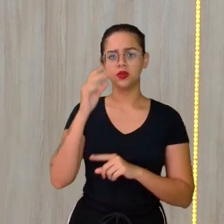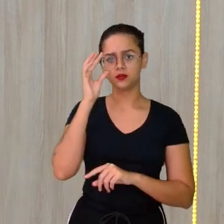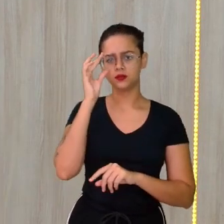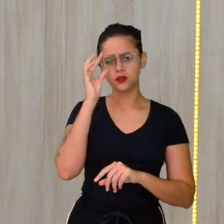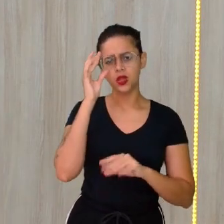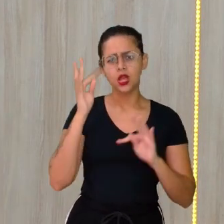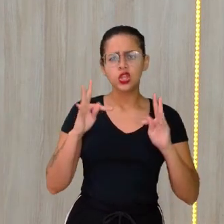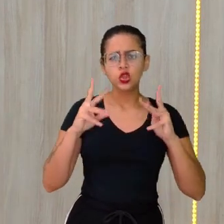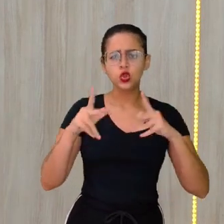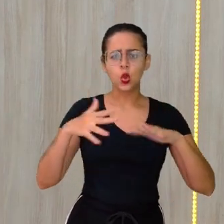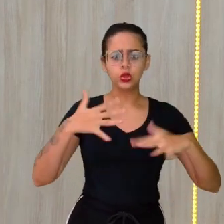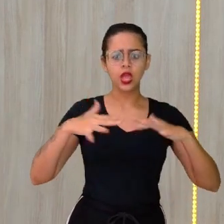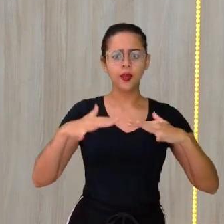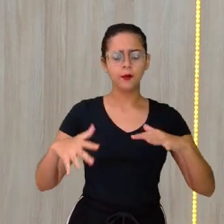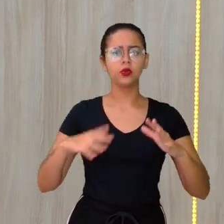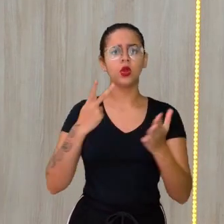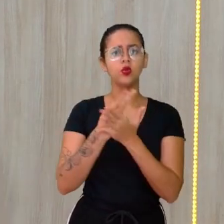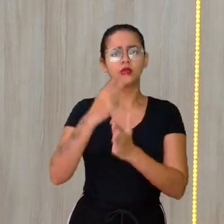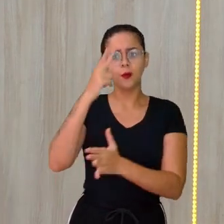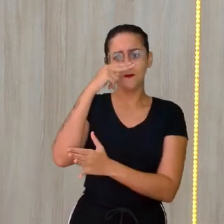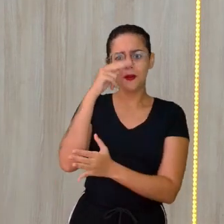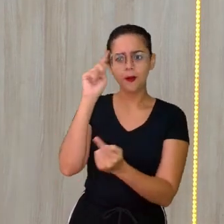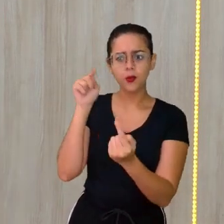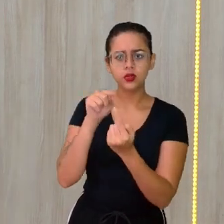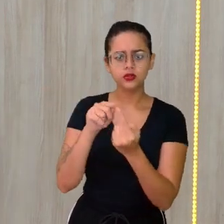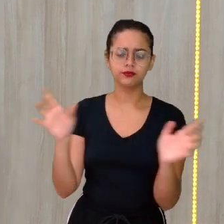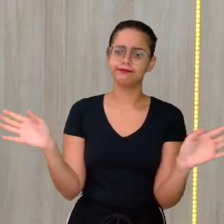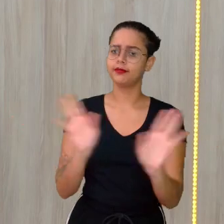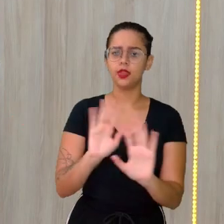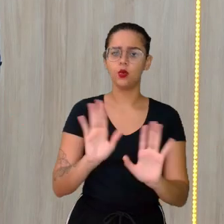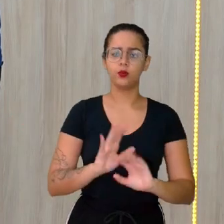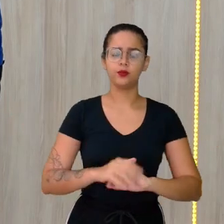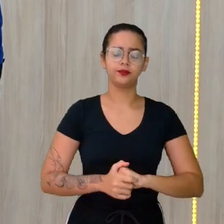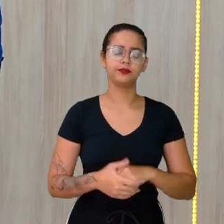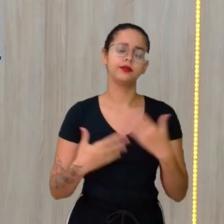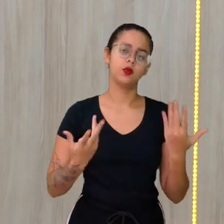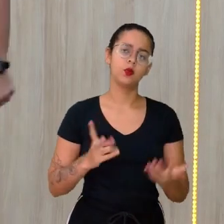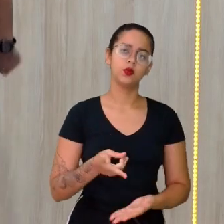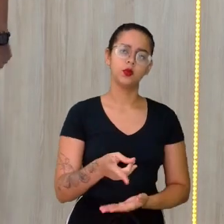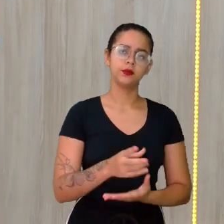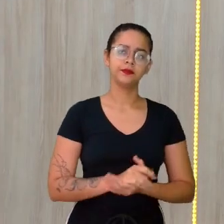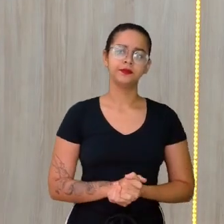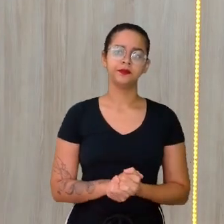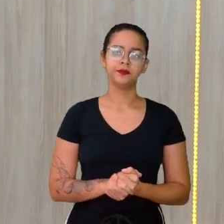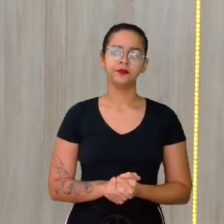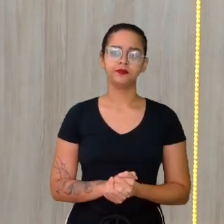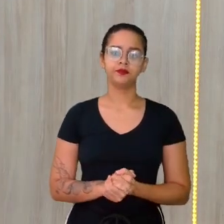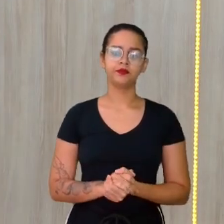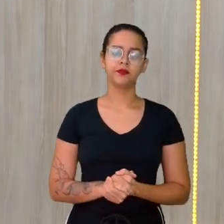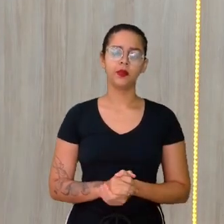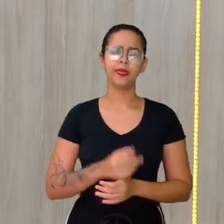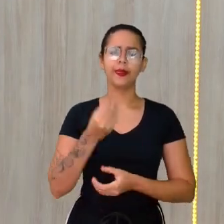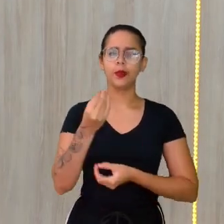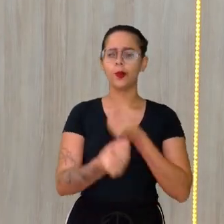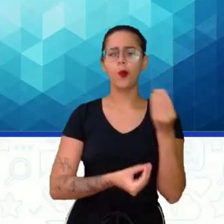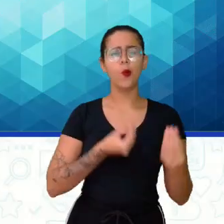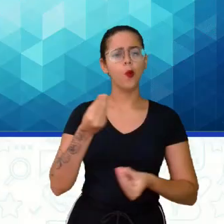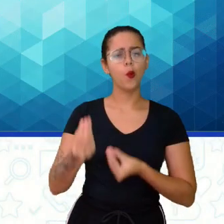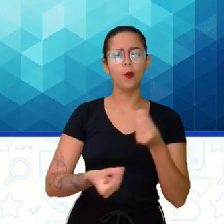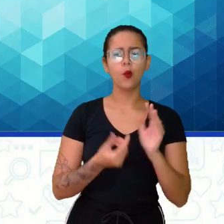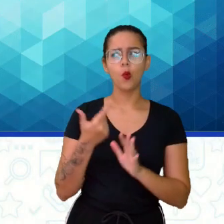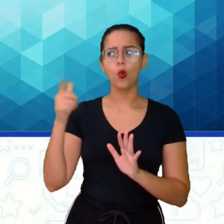terremoto vai acontecer pelo mesmo motivo? Não. Ok? Então, vamos continuar. E como é?